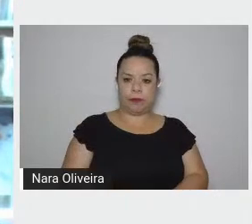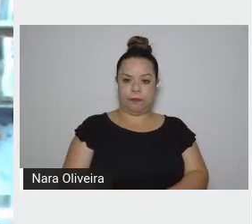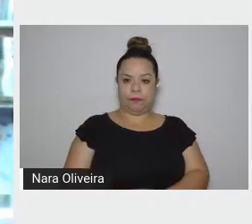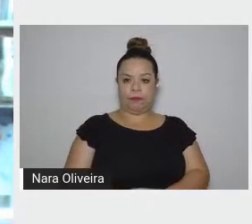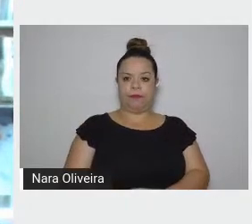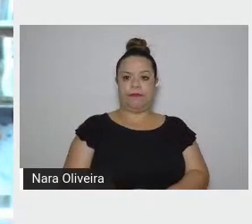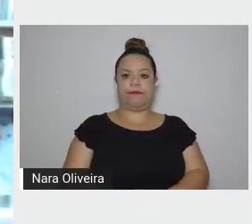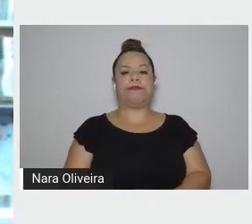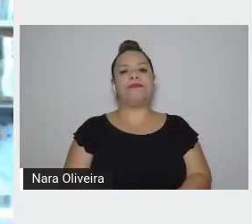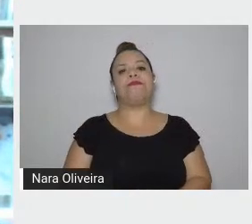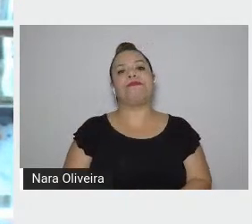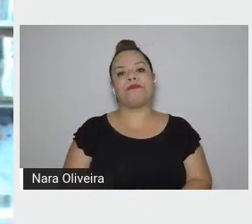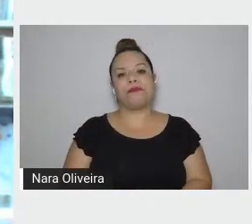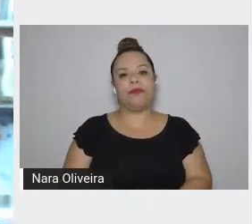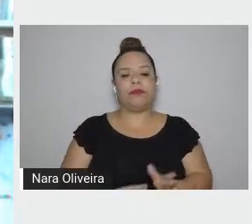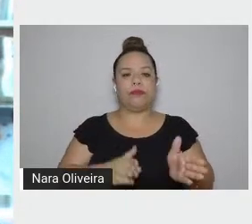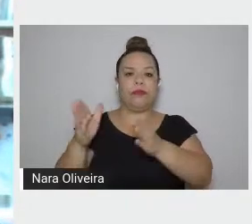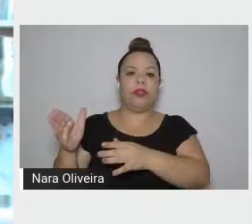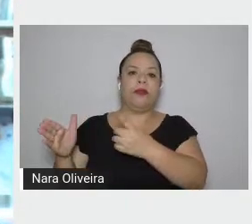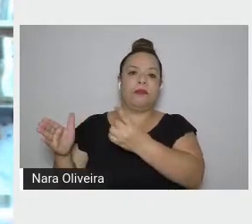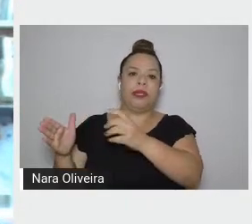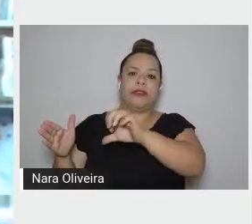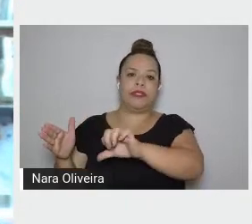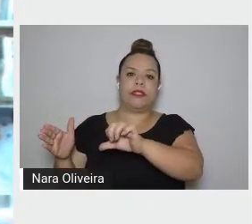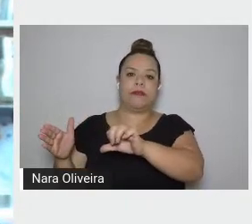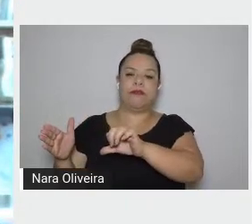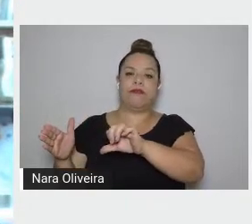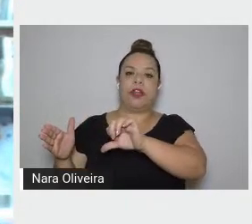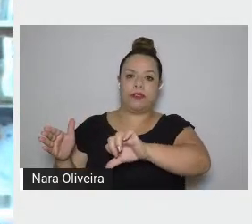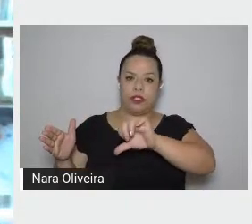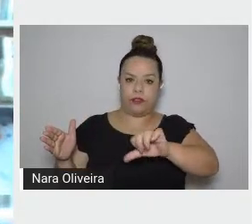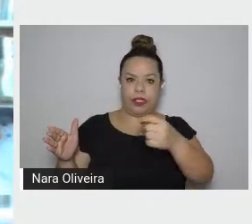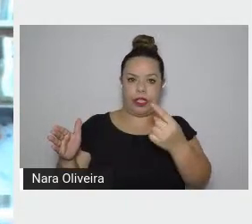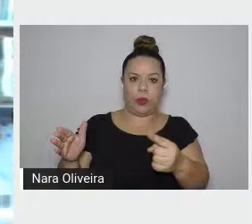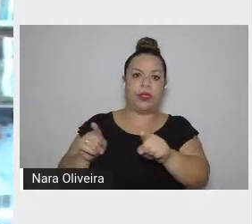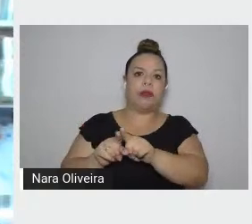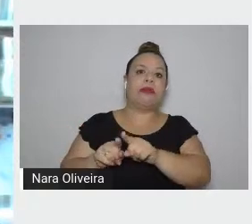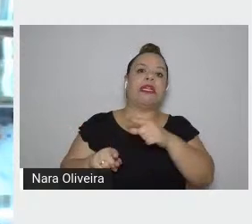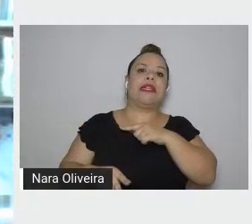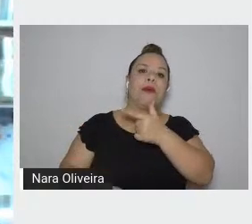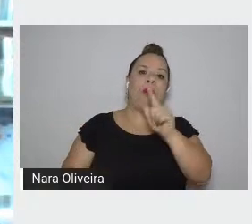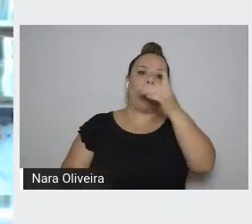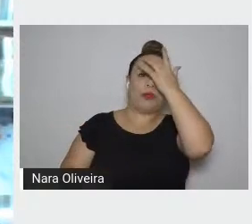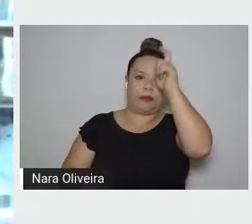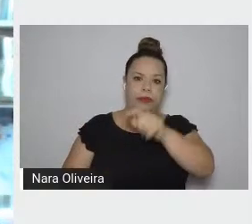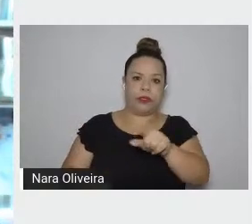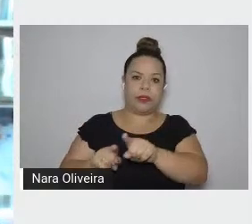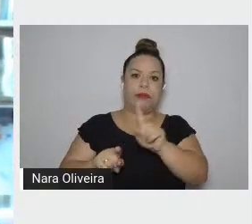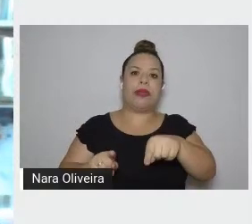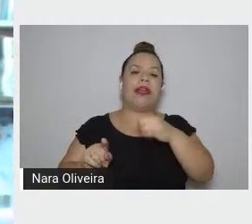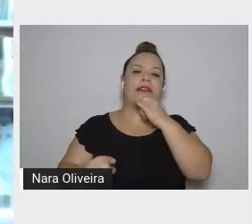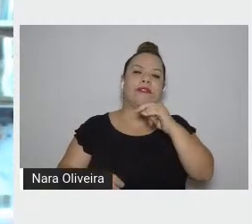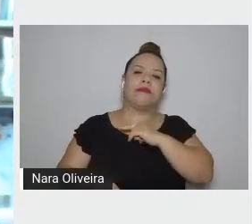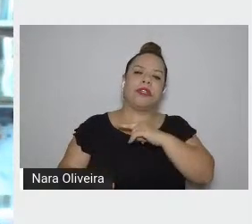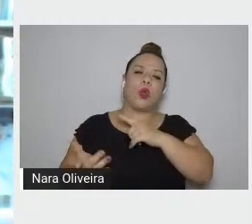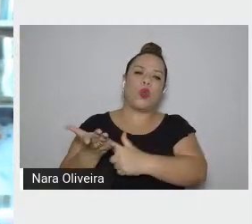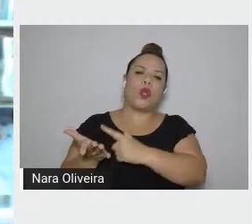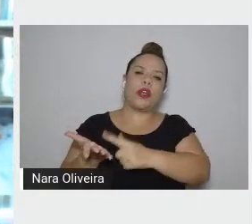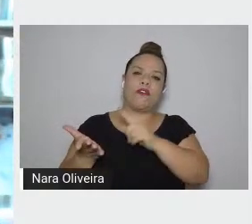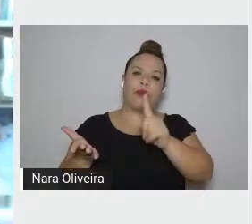Em 1991, nós temos outro píncaro que é o Evangelho segundo Jesus Cristo.